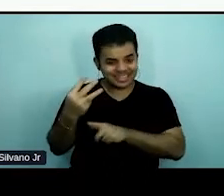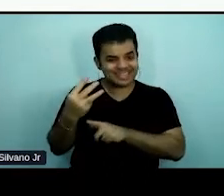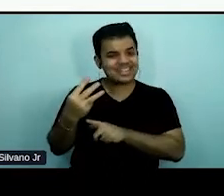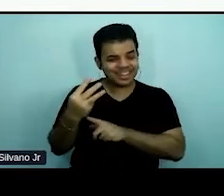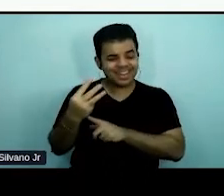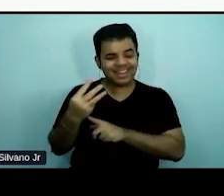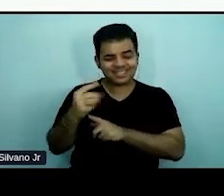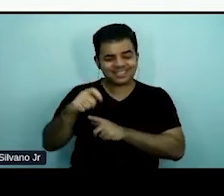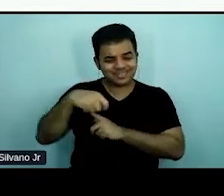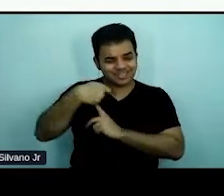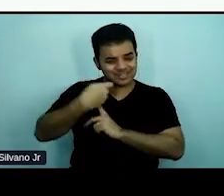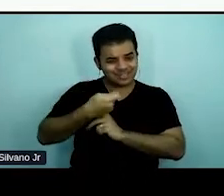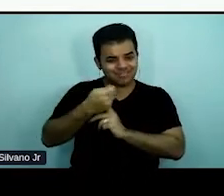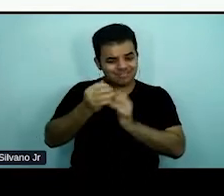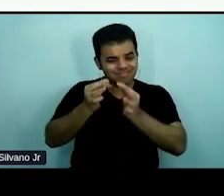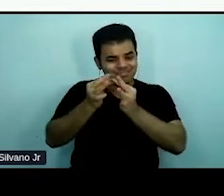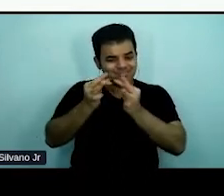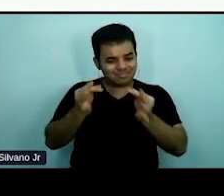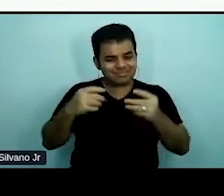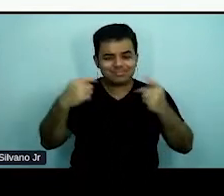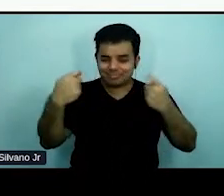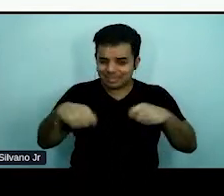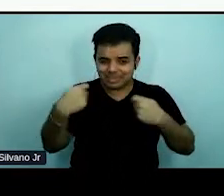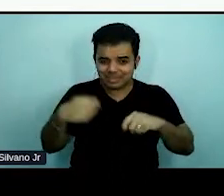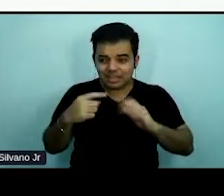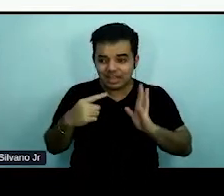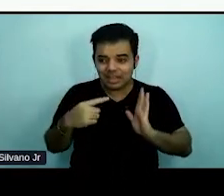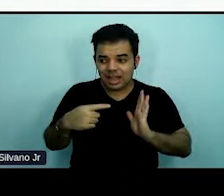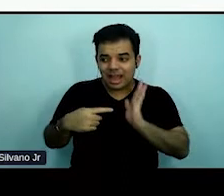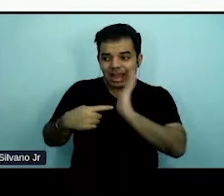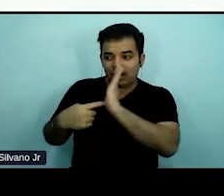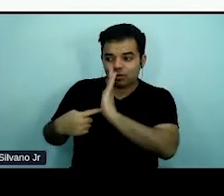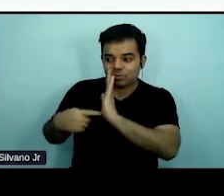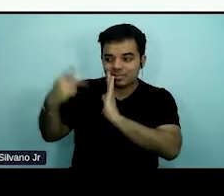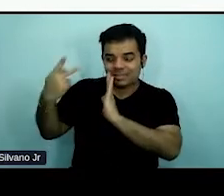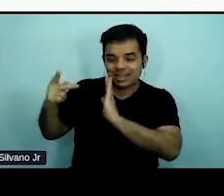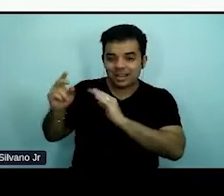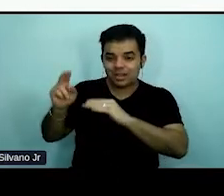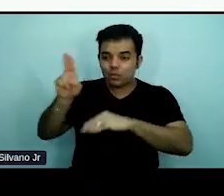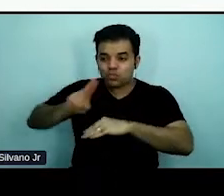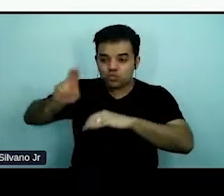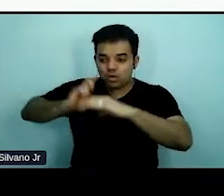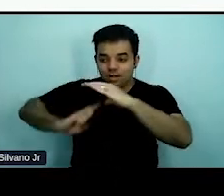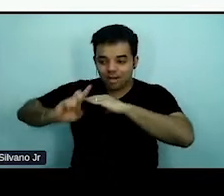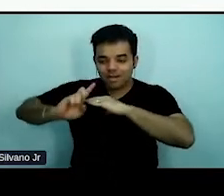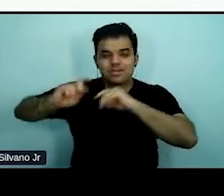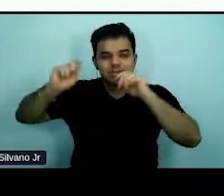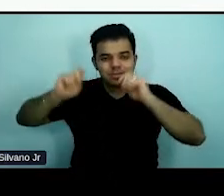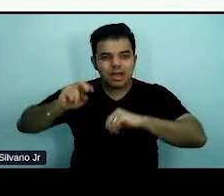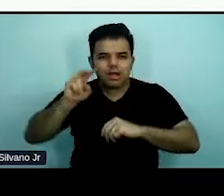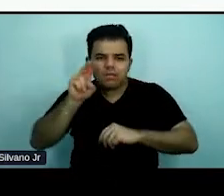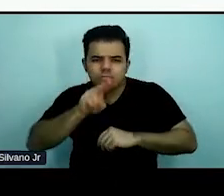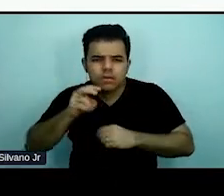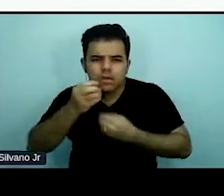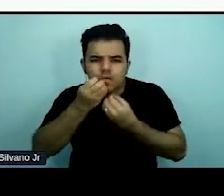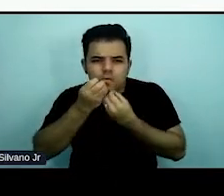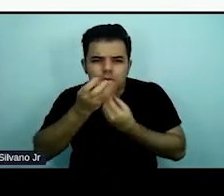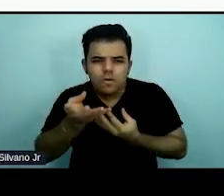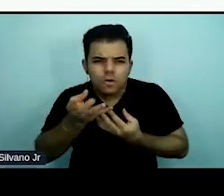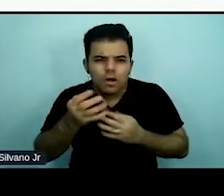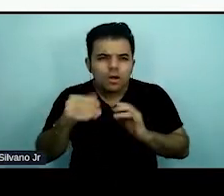linguagem simples. Você dá um poder para que o usuário possa, a partir daquela informação,